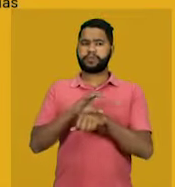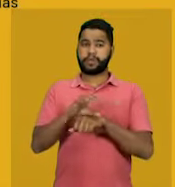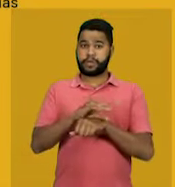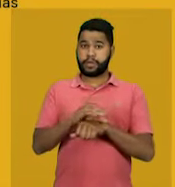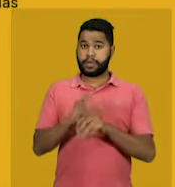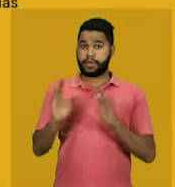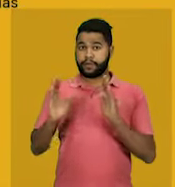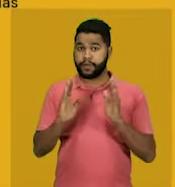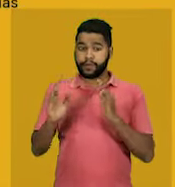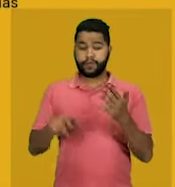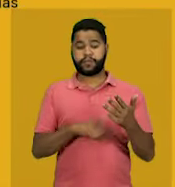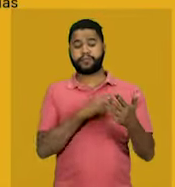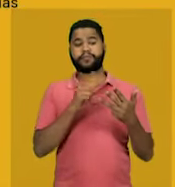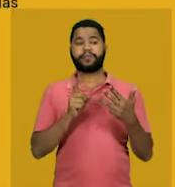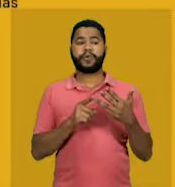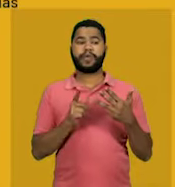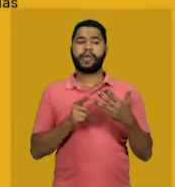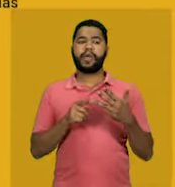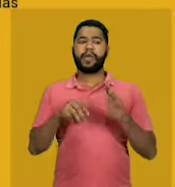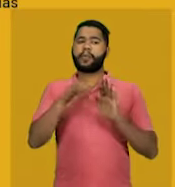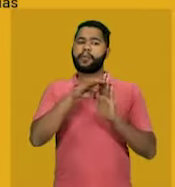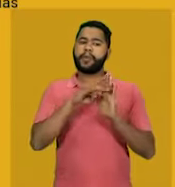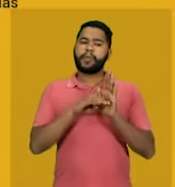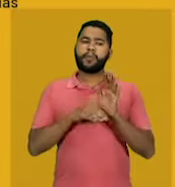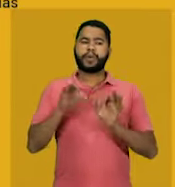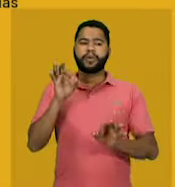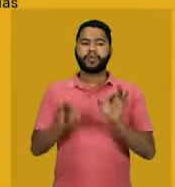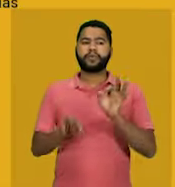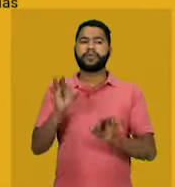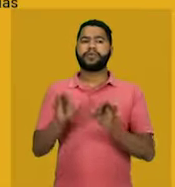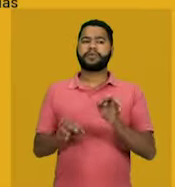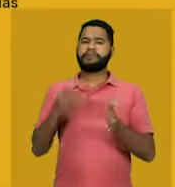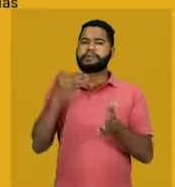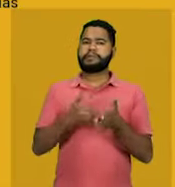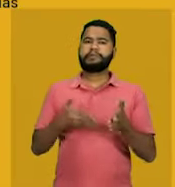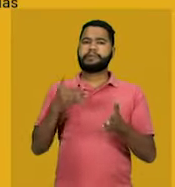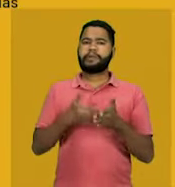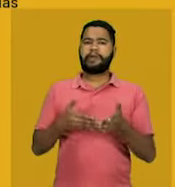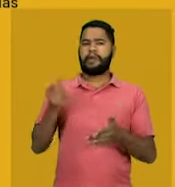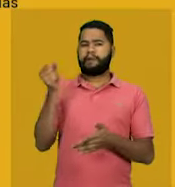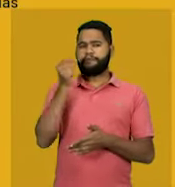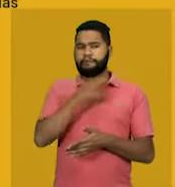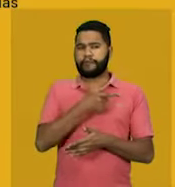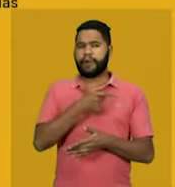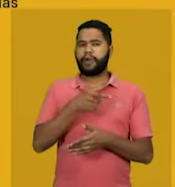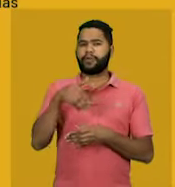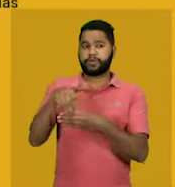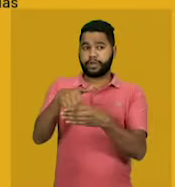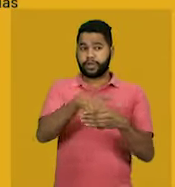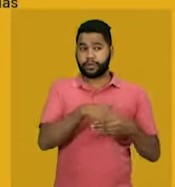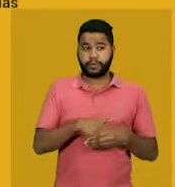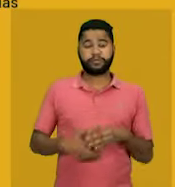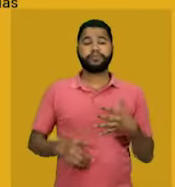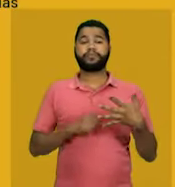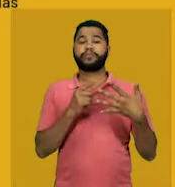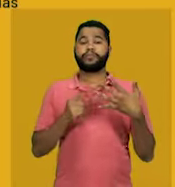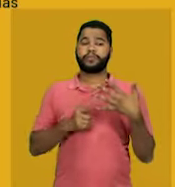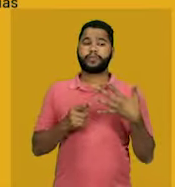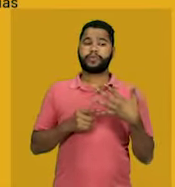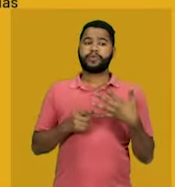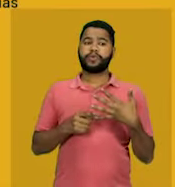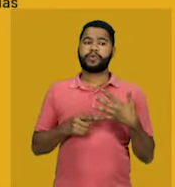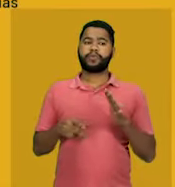Letra D. Mecanismo jurídico que impedia as fraudes eleitorais? E letra E.